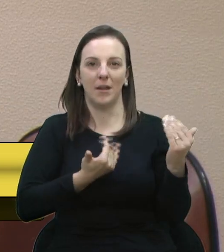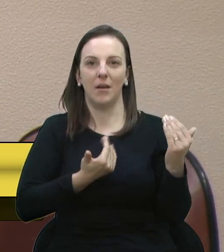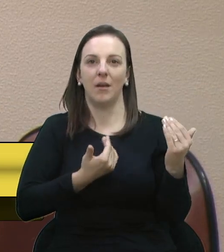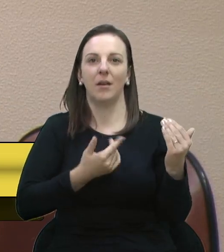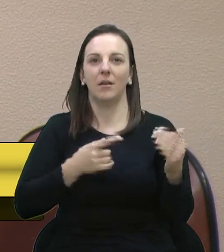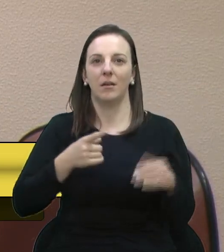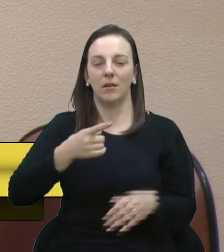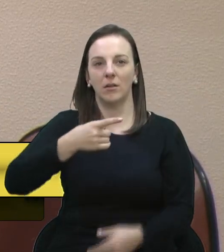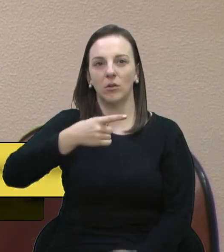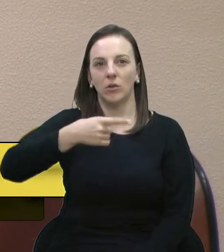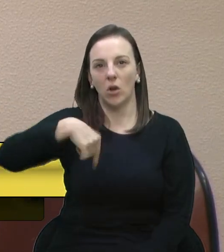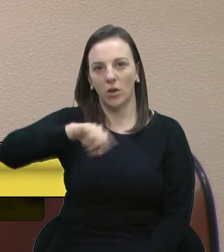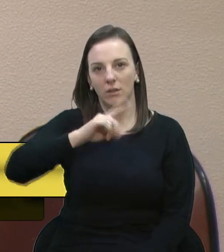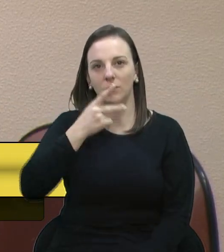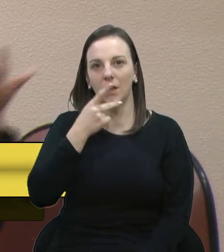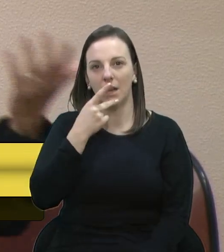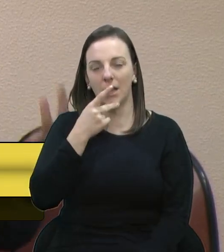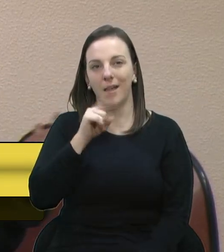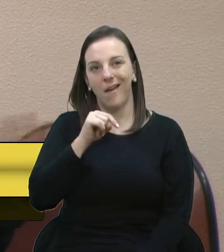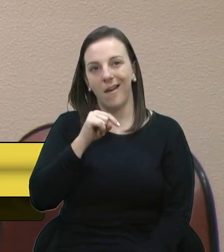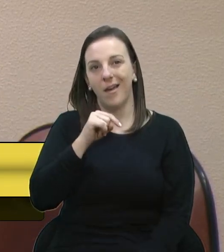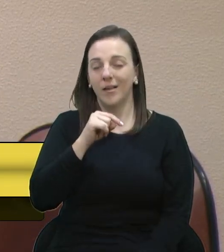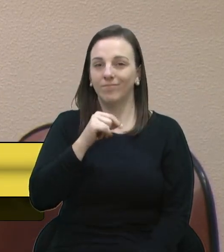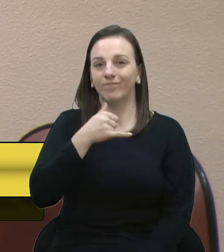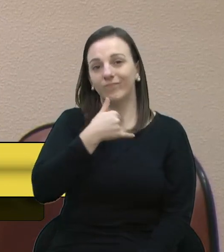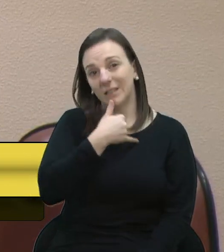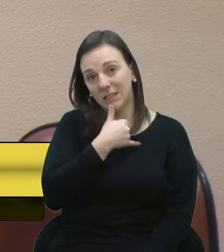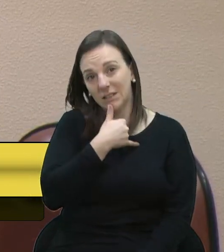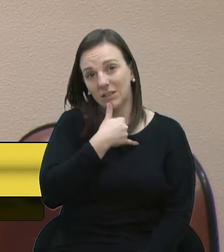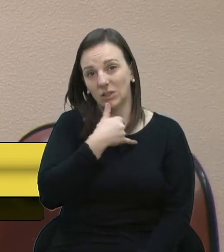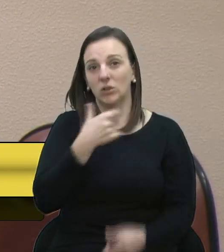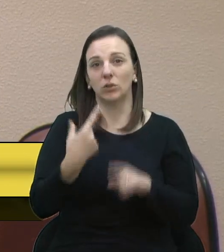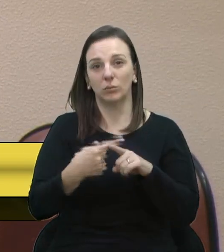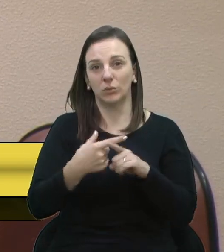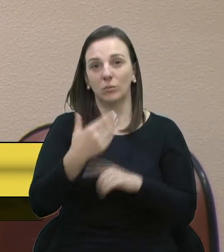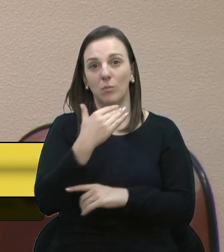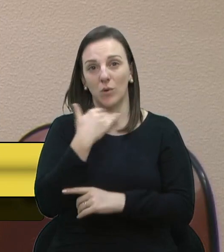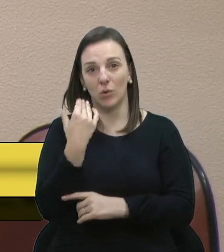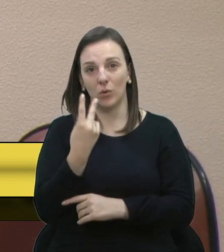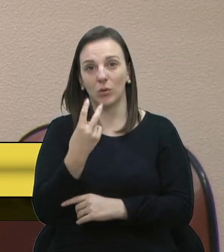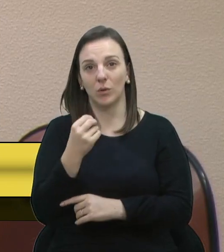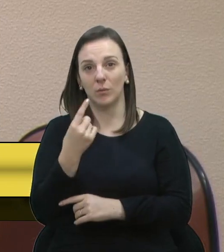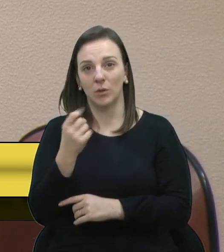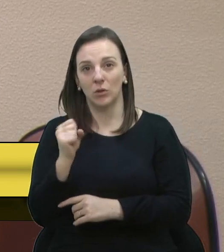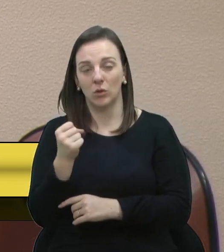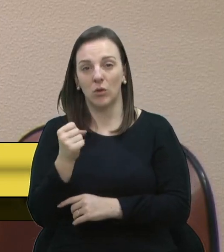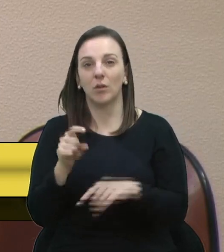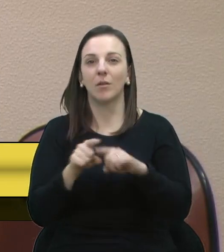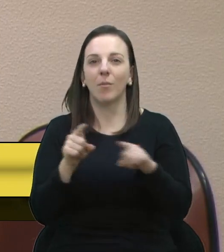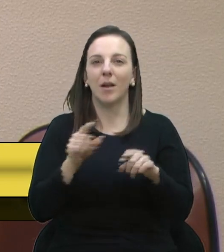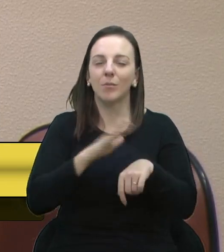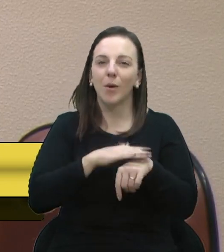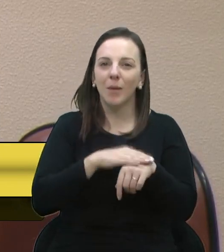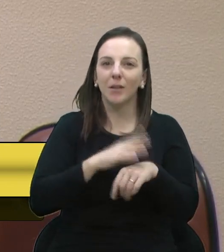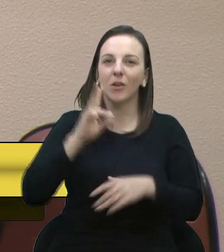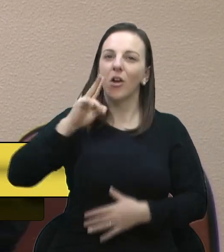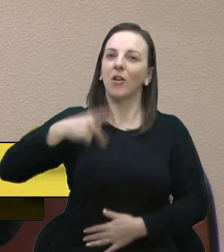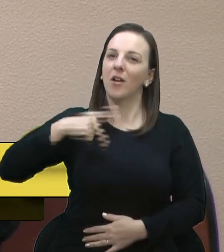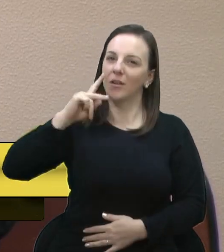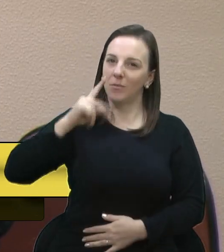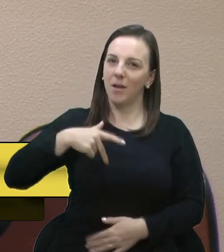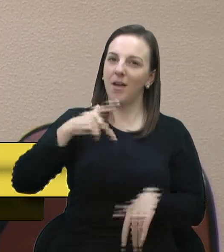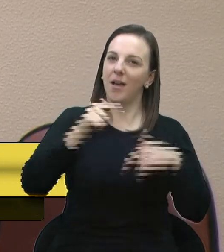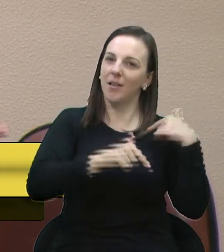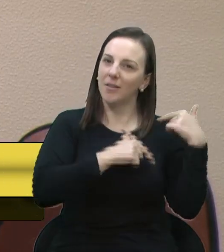é um momento de tristeza pela perda em 2018, mas é um momento também de alegria, de reconhecimento, né, do trabalho, desse